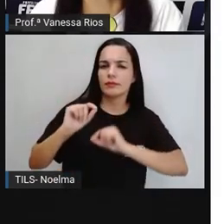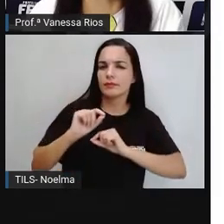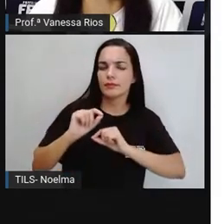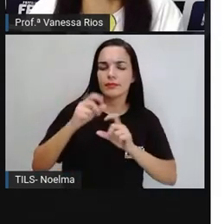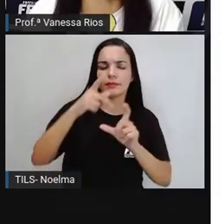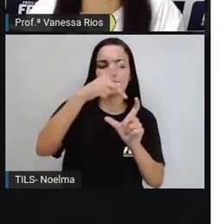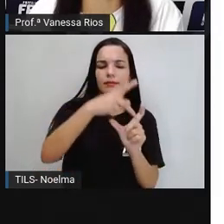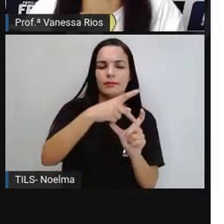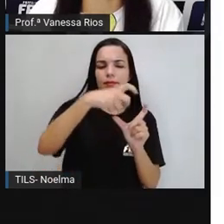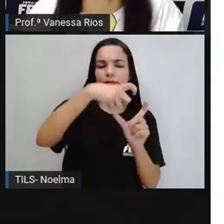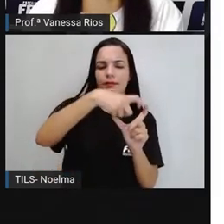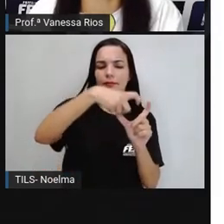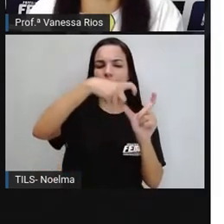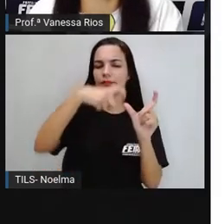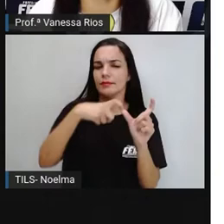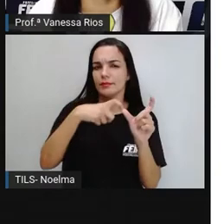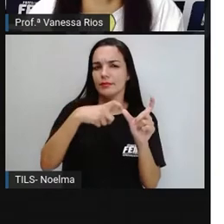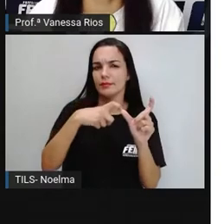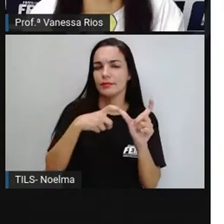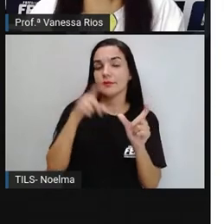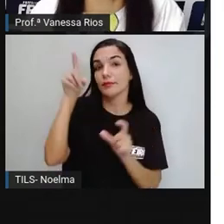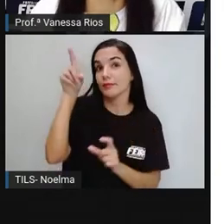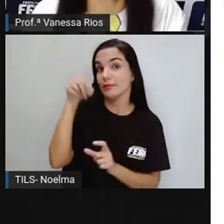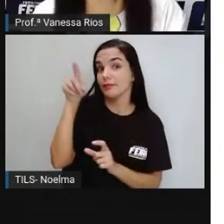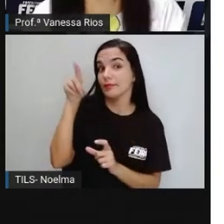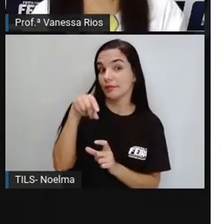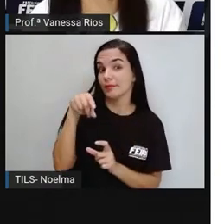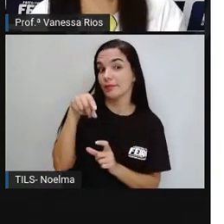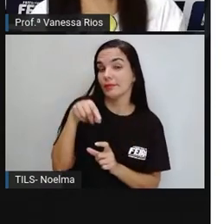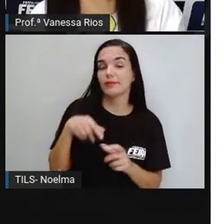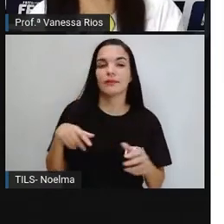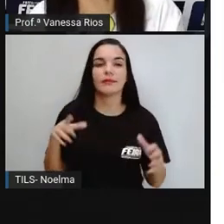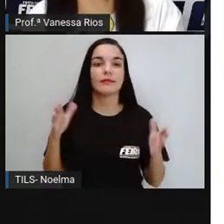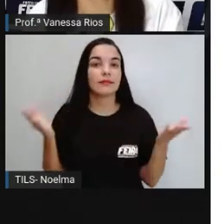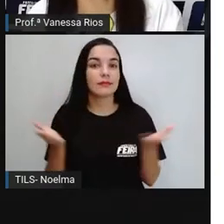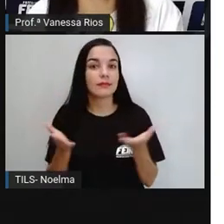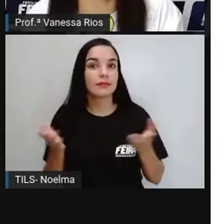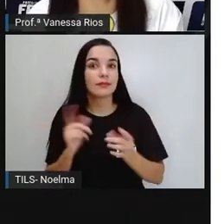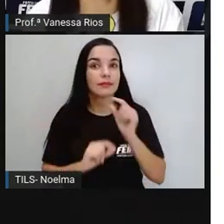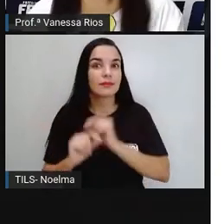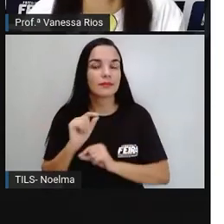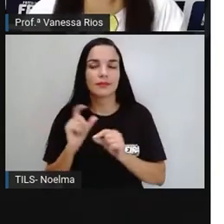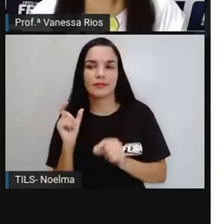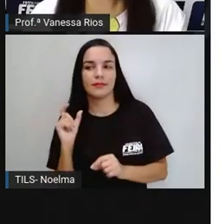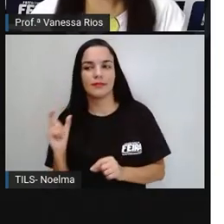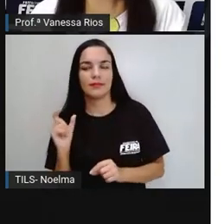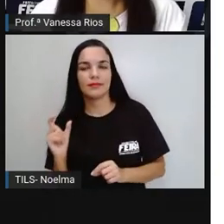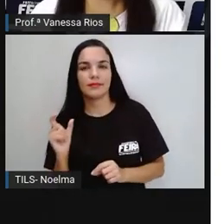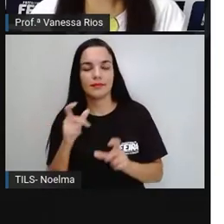sobre acentuação, só que agora nós falaremos sobre as palavras